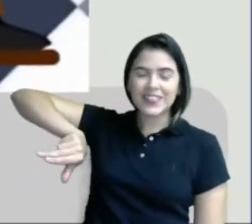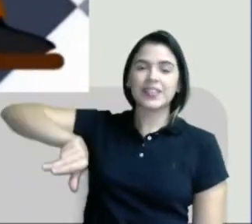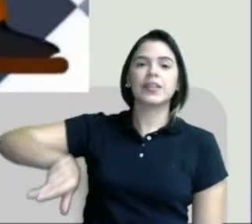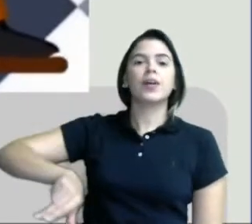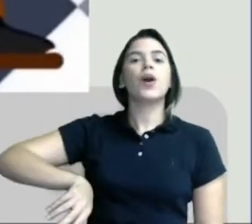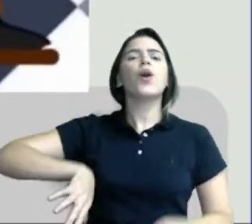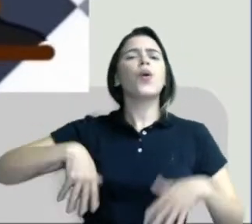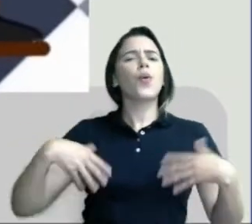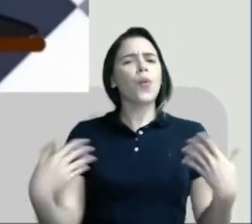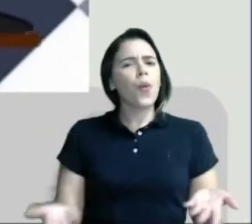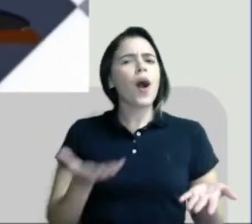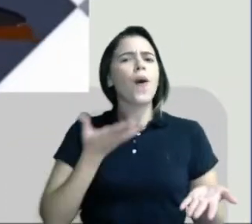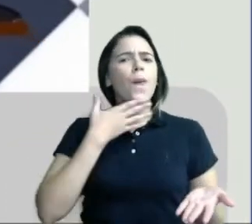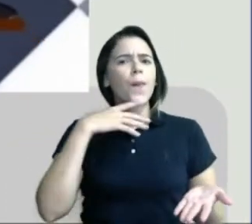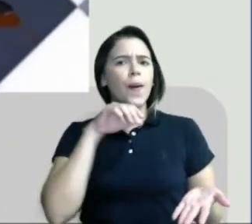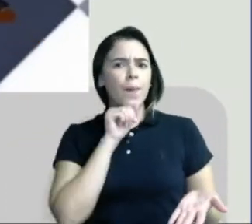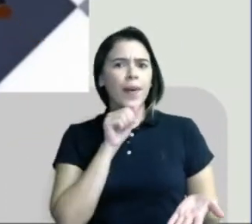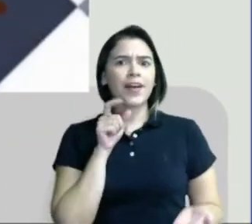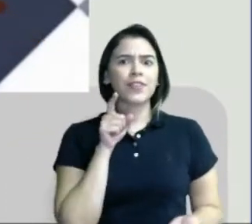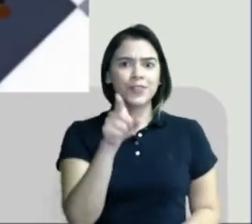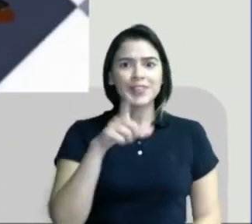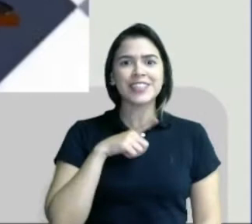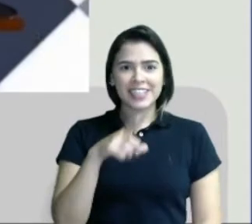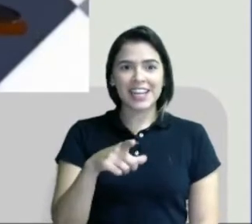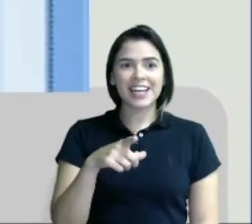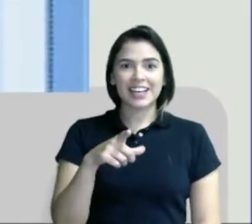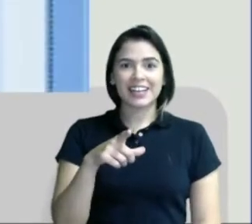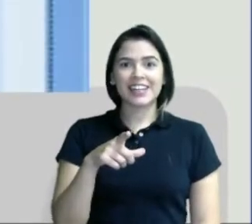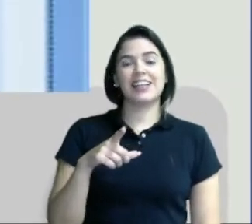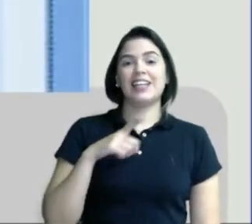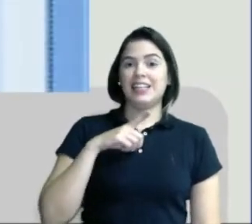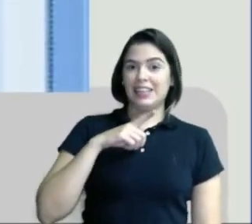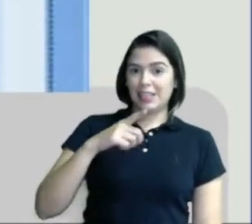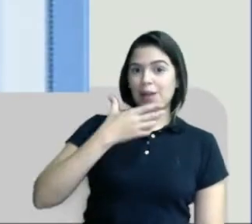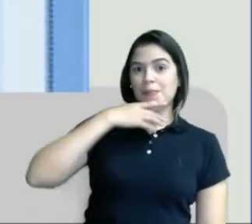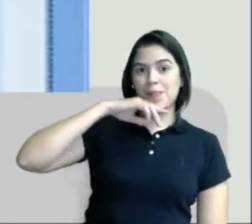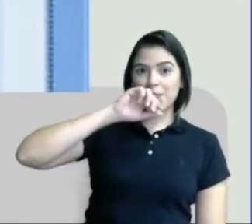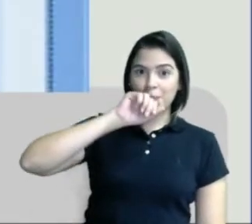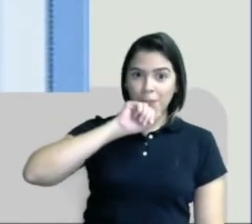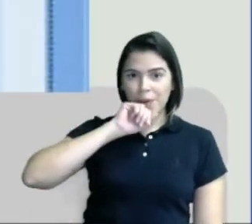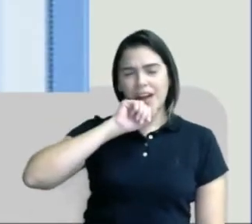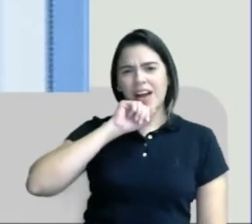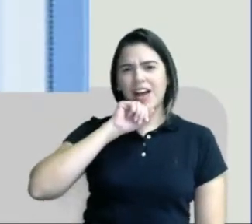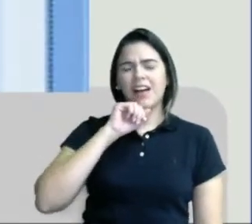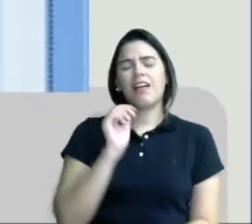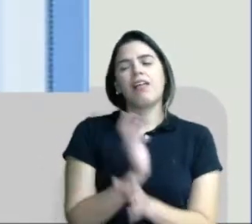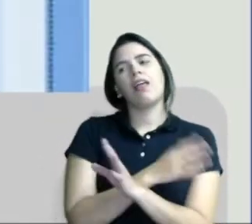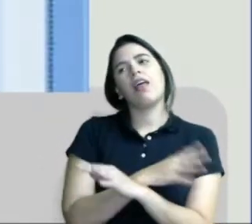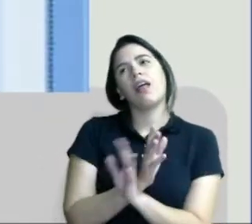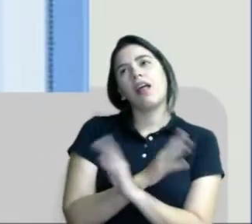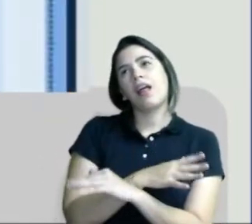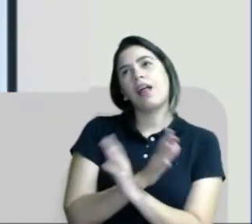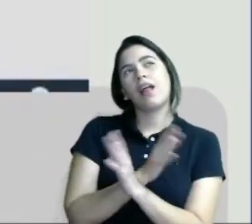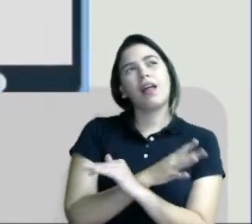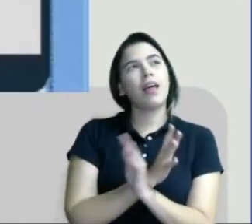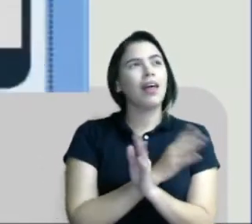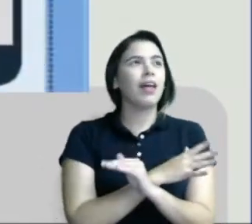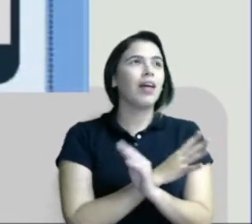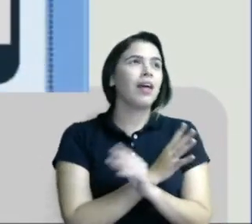Que tipo de pai você tem? Tem pai que é meio desligado.